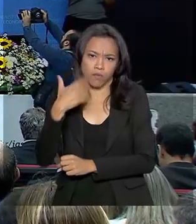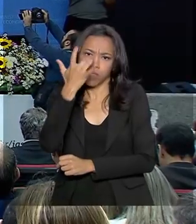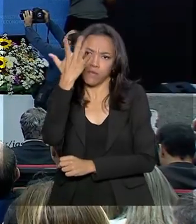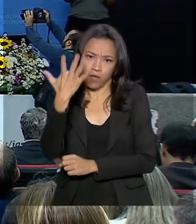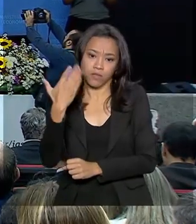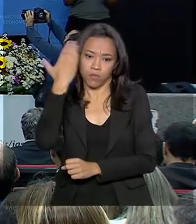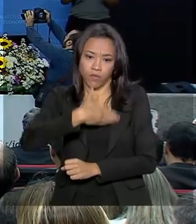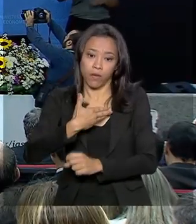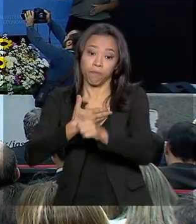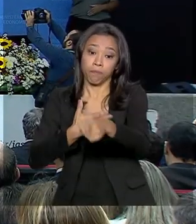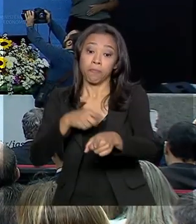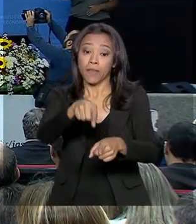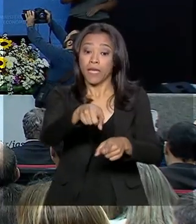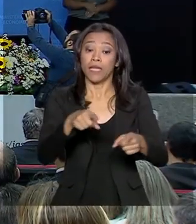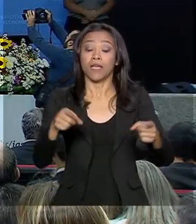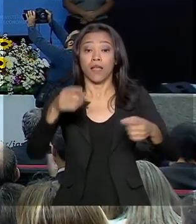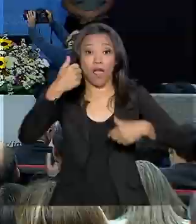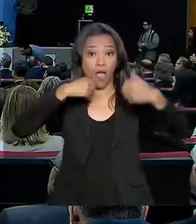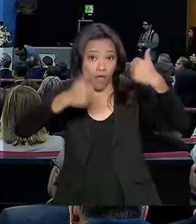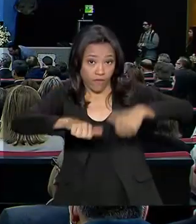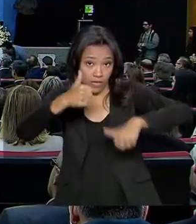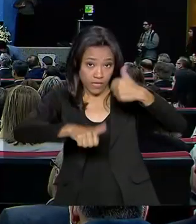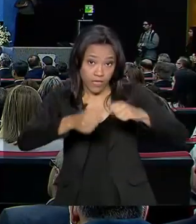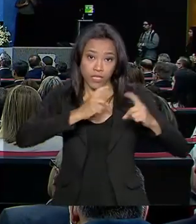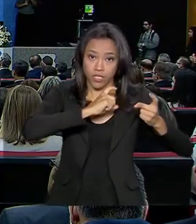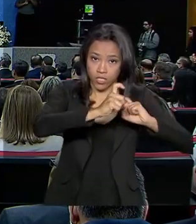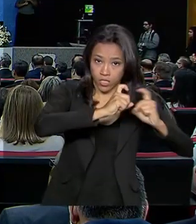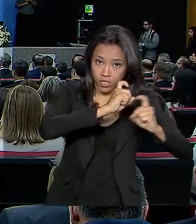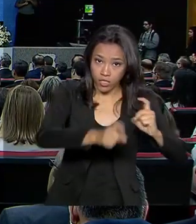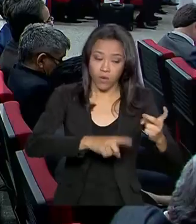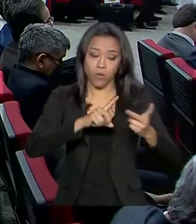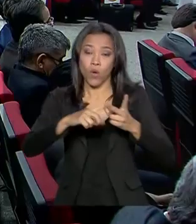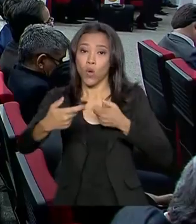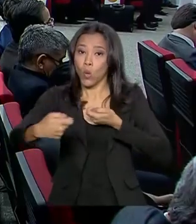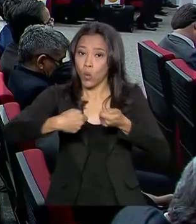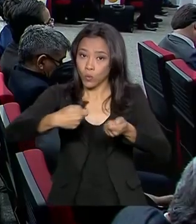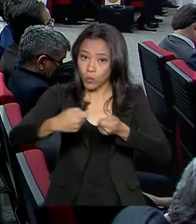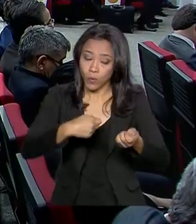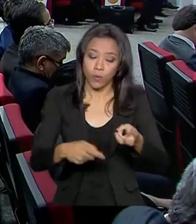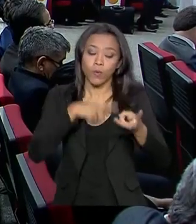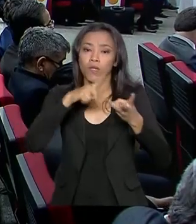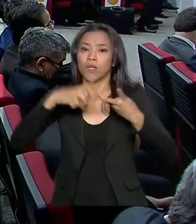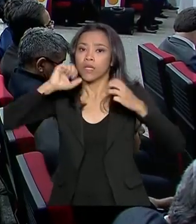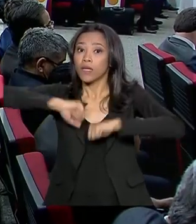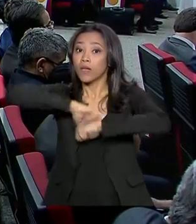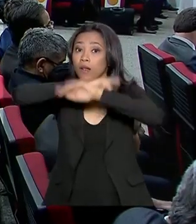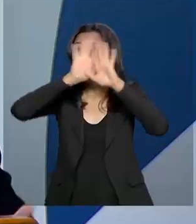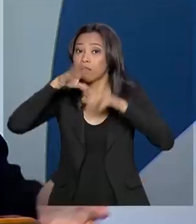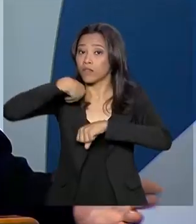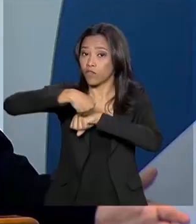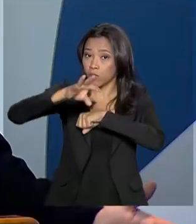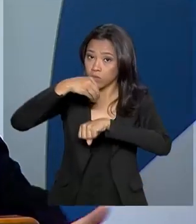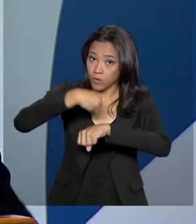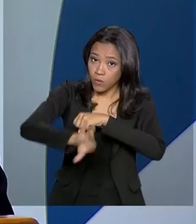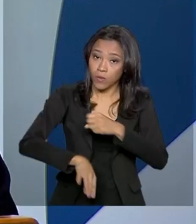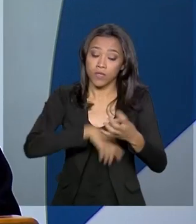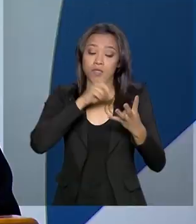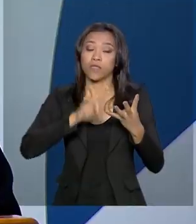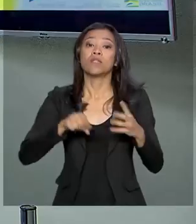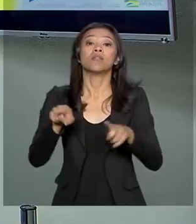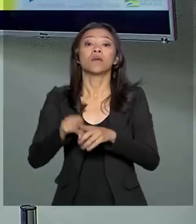IGCeste avalia itens como gestão, controle e auditoria, transparência das informações e, por fim,